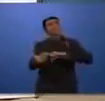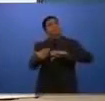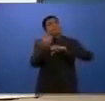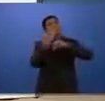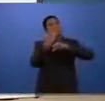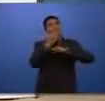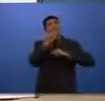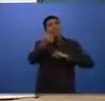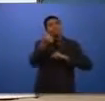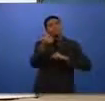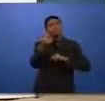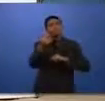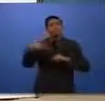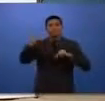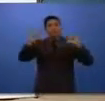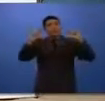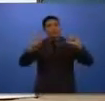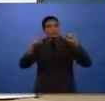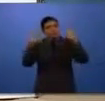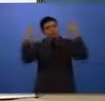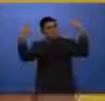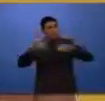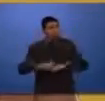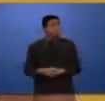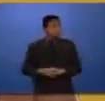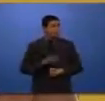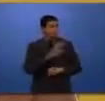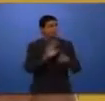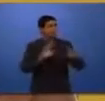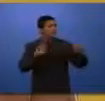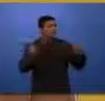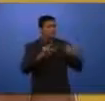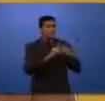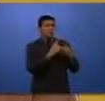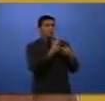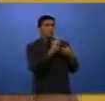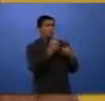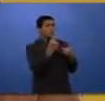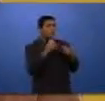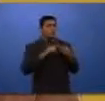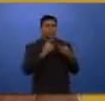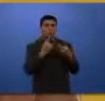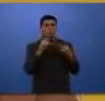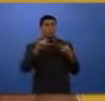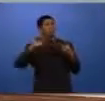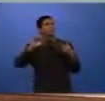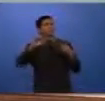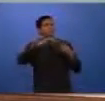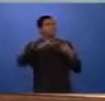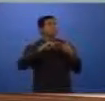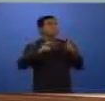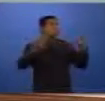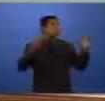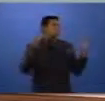resultado aí na questão da diminuição da violência. Tenente, qual que a diferença entre o 181 e o 190? O